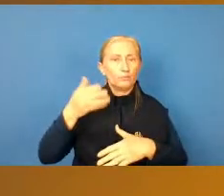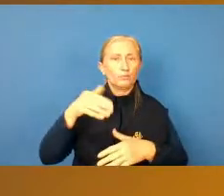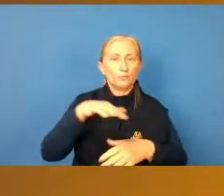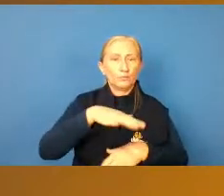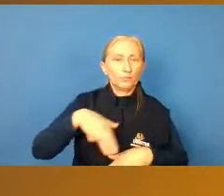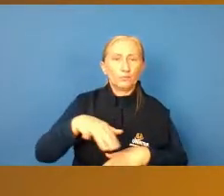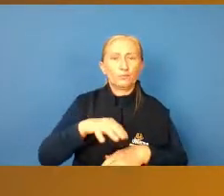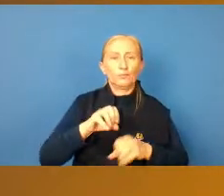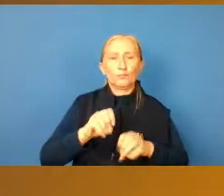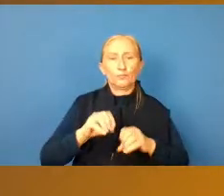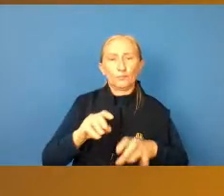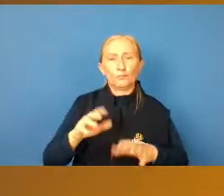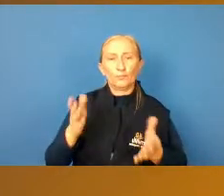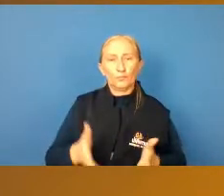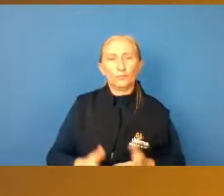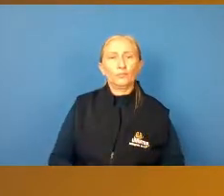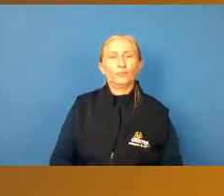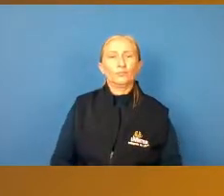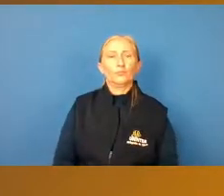hoje em dia, né?